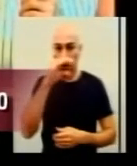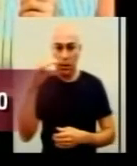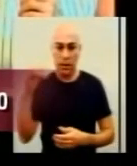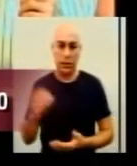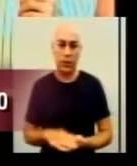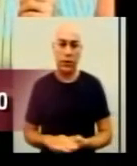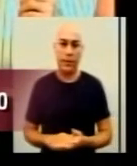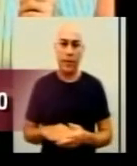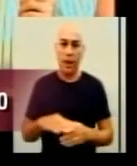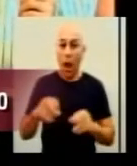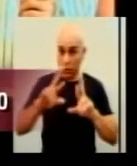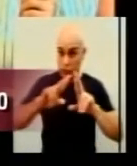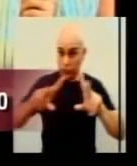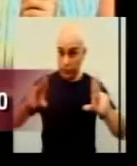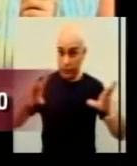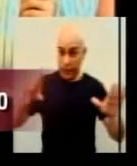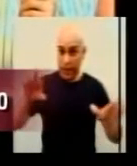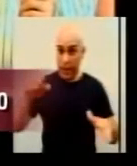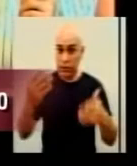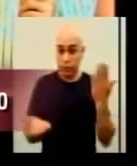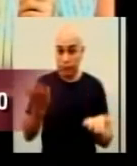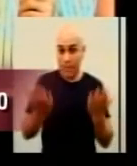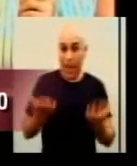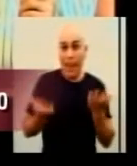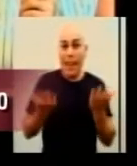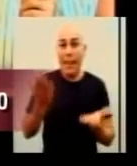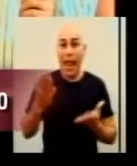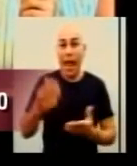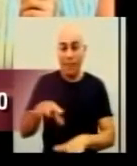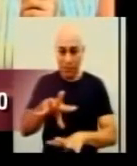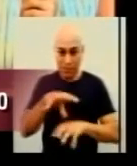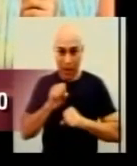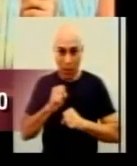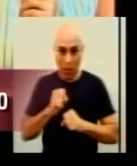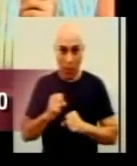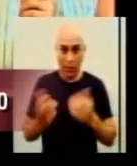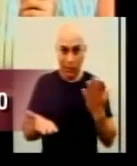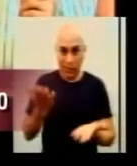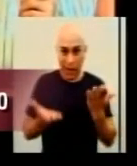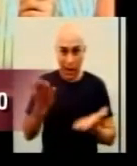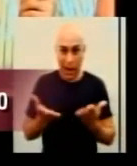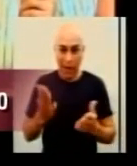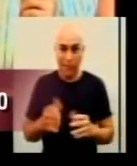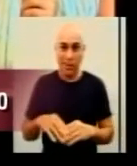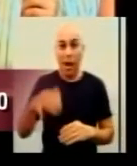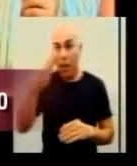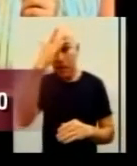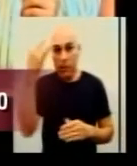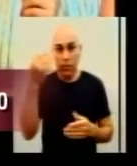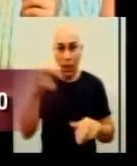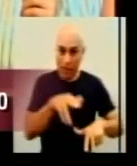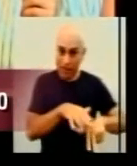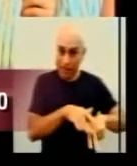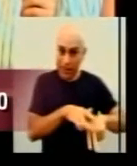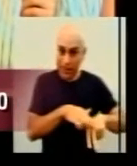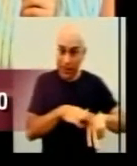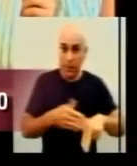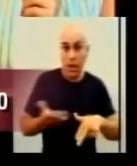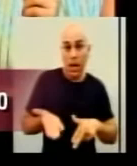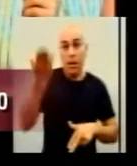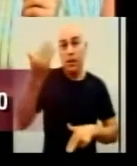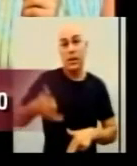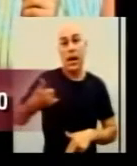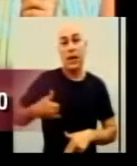a diferença em relação aos casos leves, né? Dos casos leves, 11% dos pacientes em casos leves são acima de 60